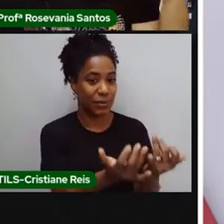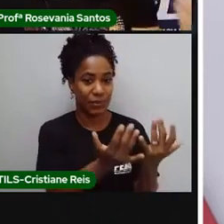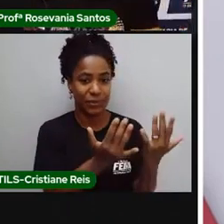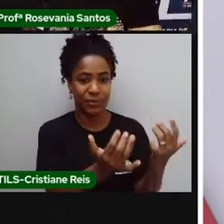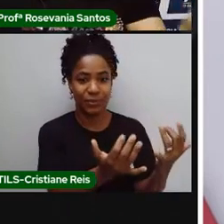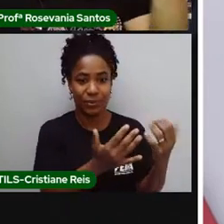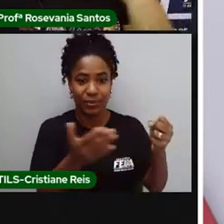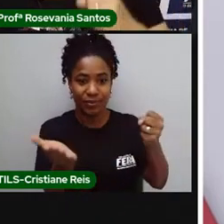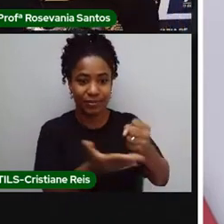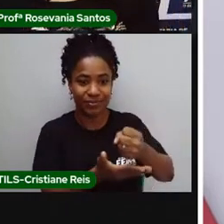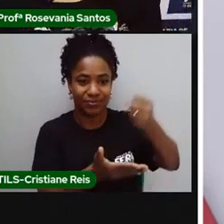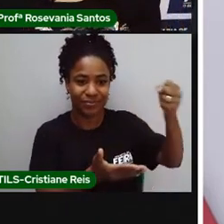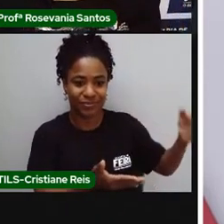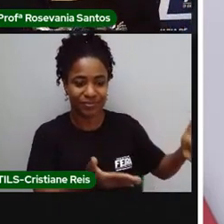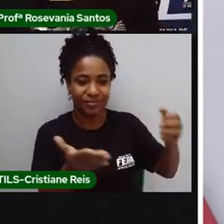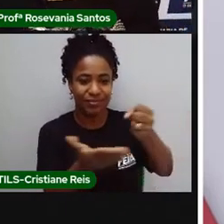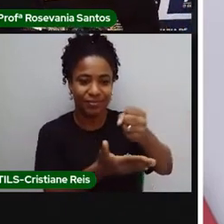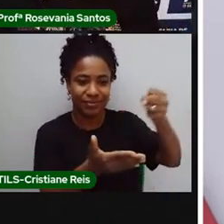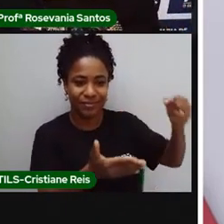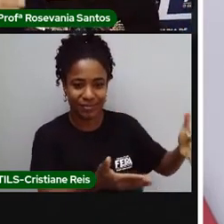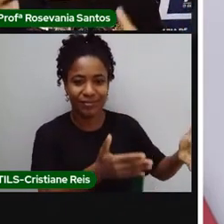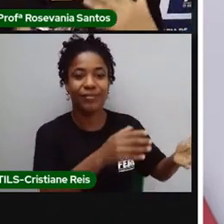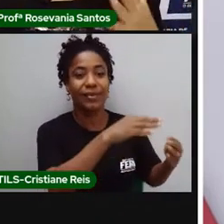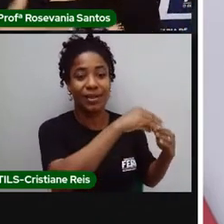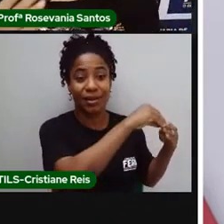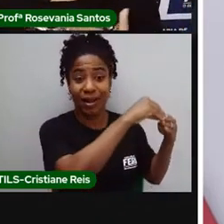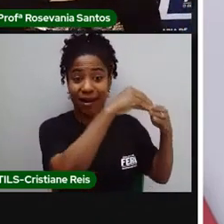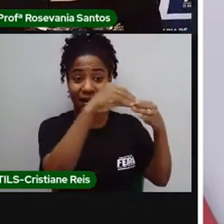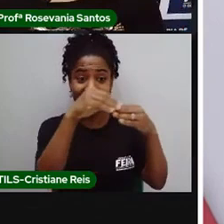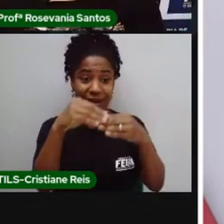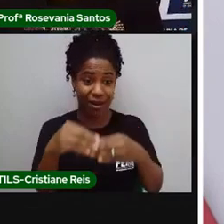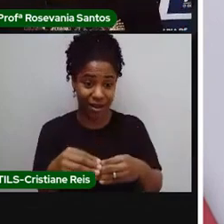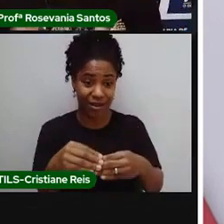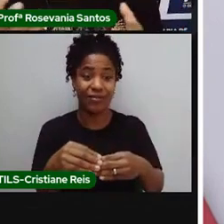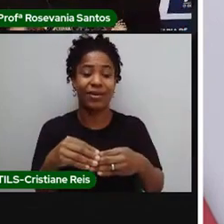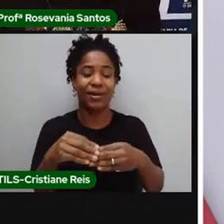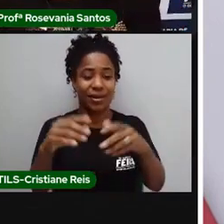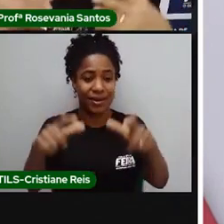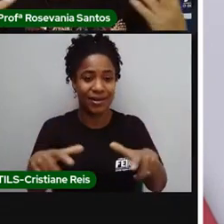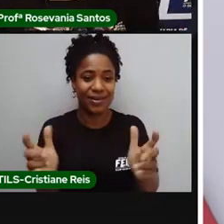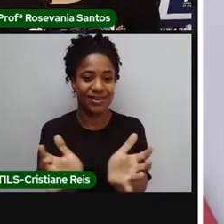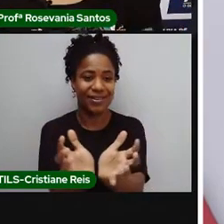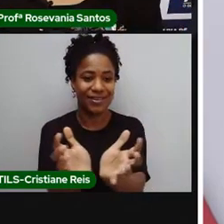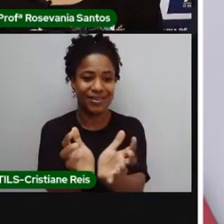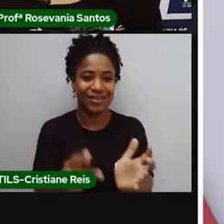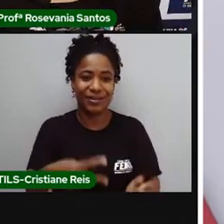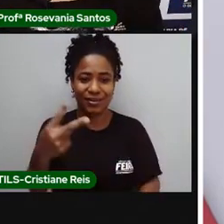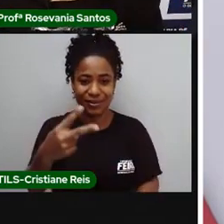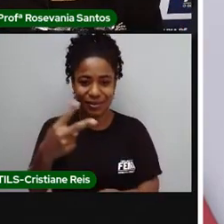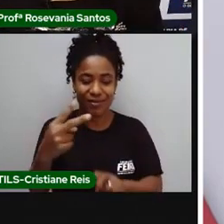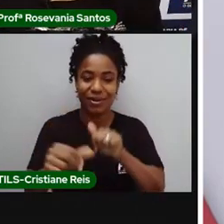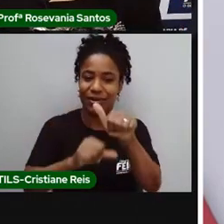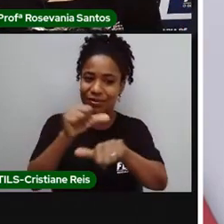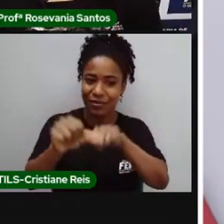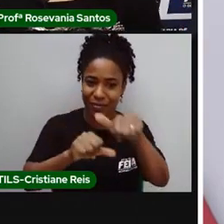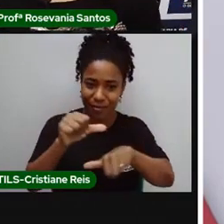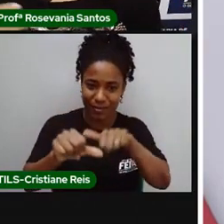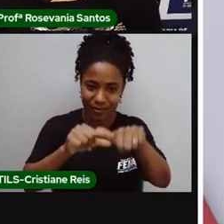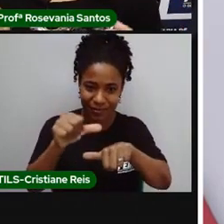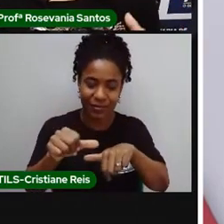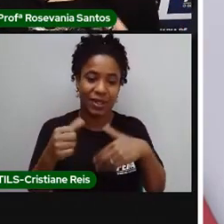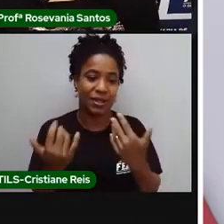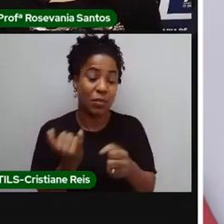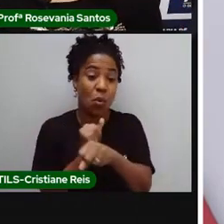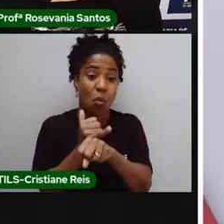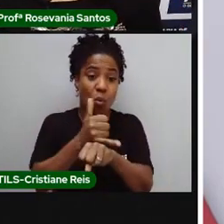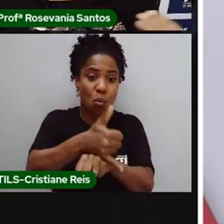e ele chega no setor secundário, que eu vou transformar isso em outras coisas, como, por exemplo, né,